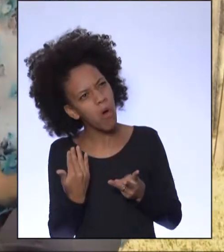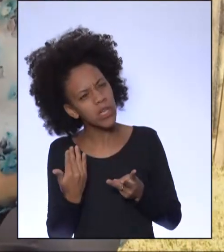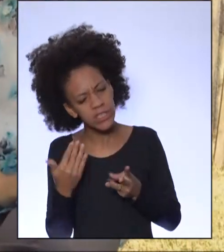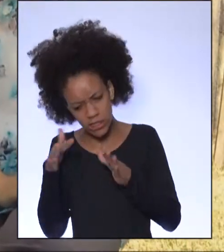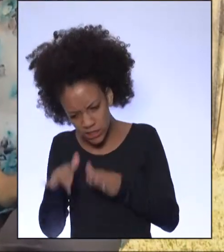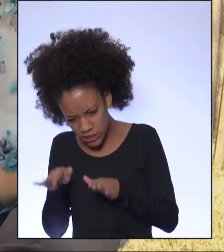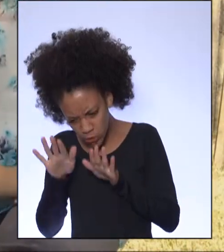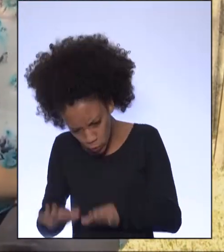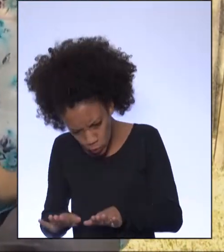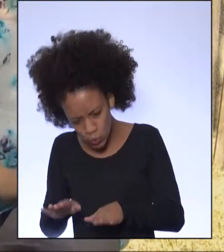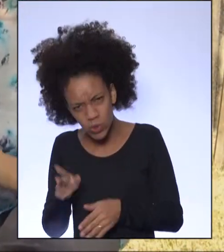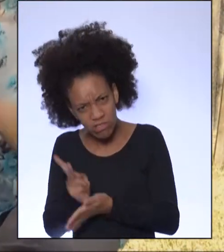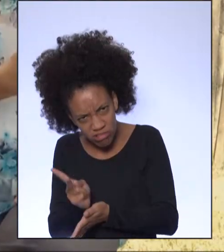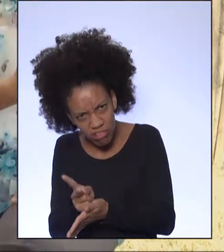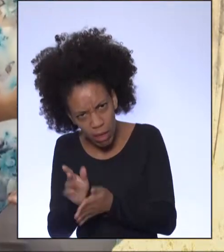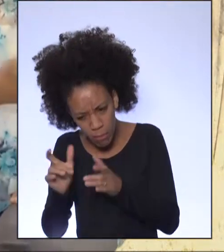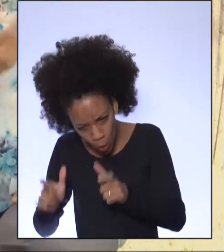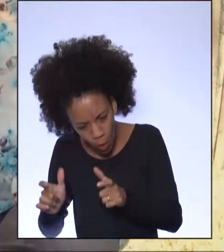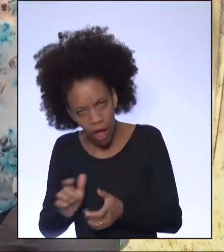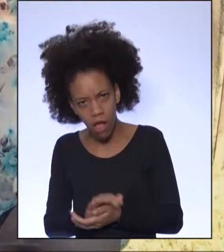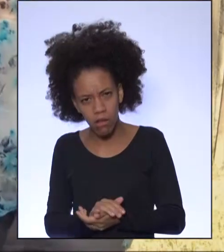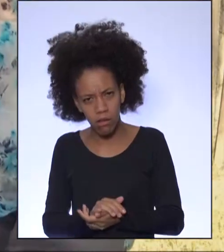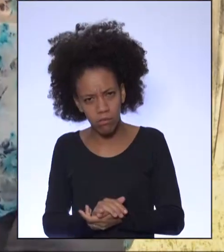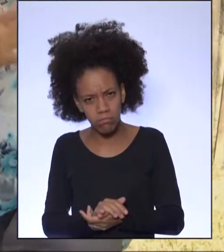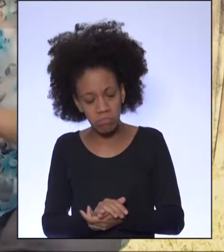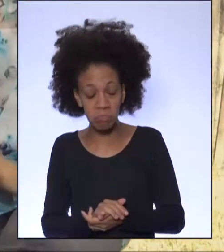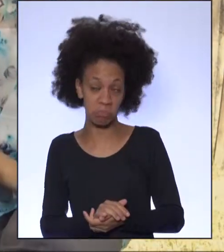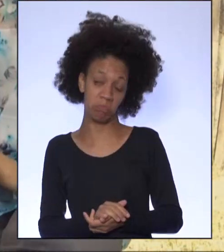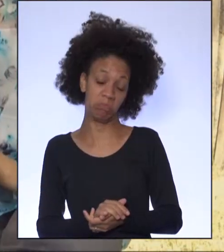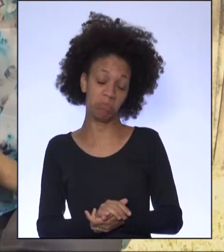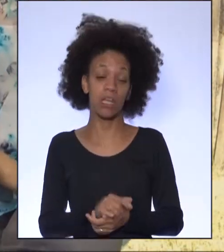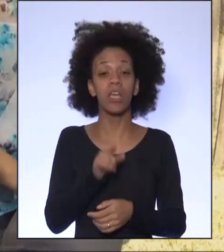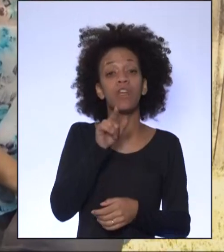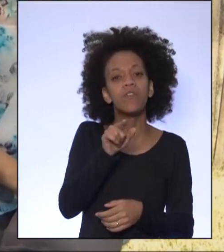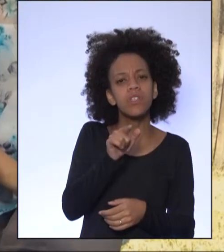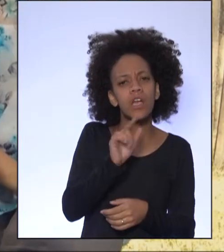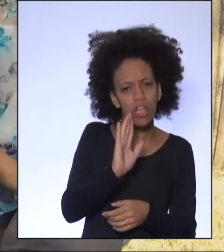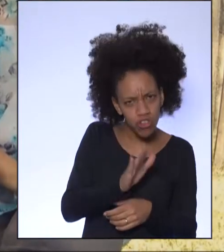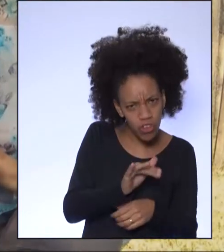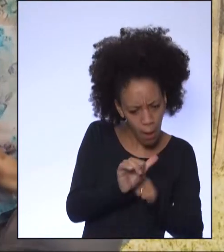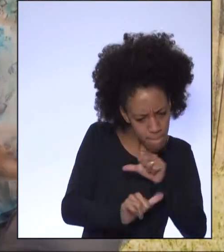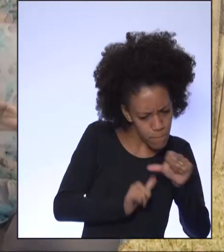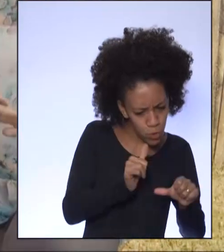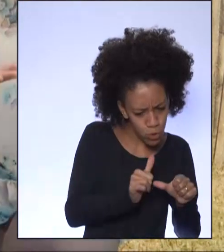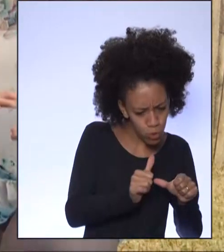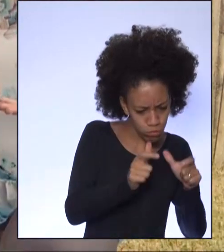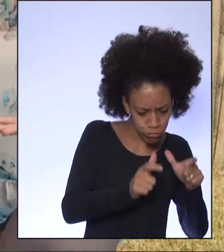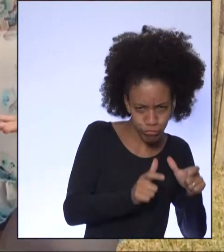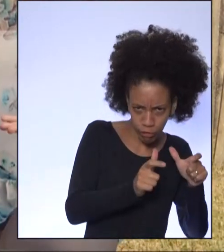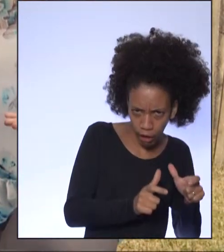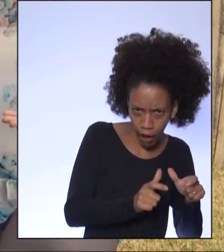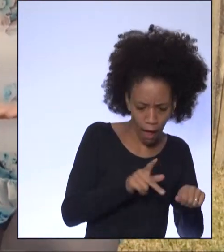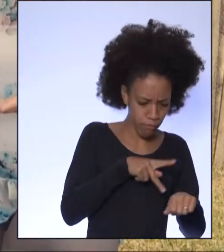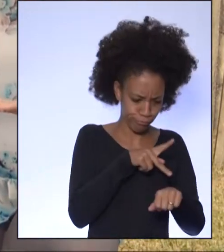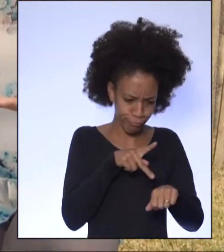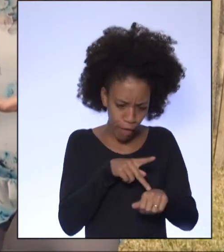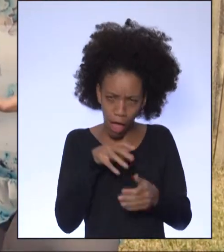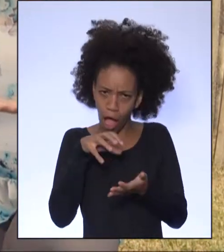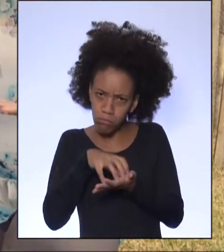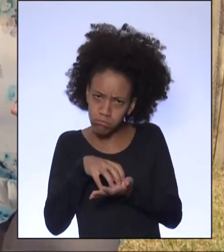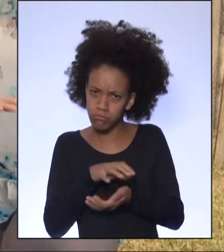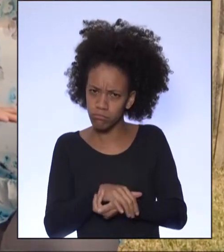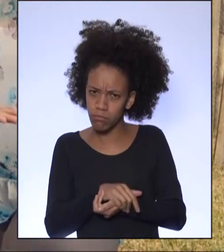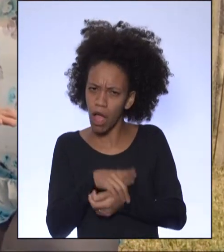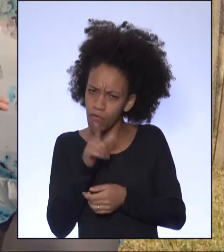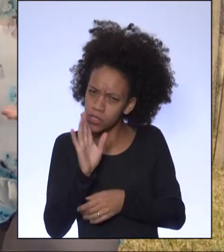E você, já mudou de cidade, estado ou país? Por quê? Você conhece ou já ouviu